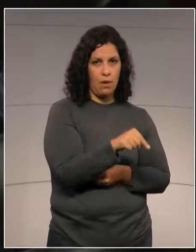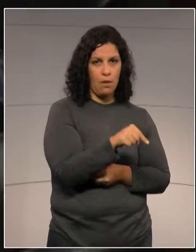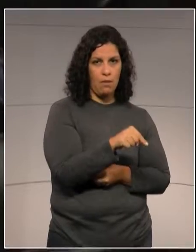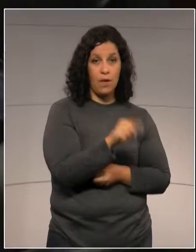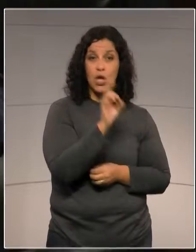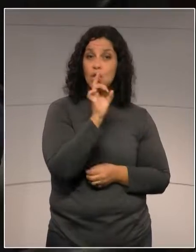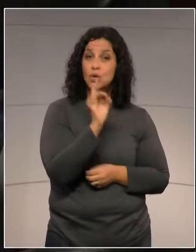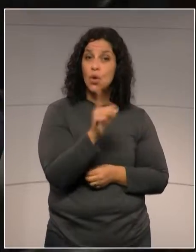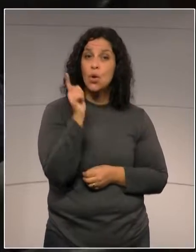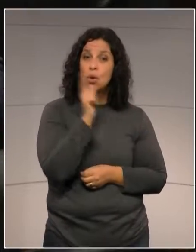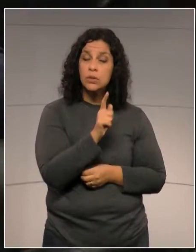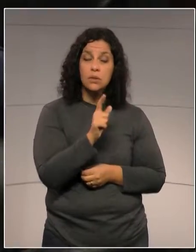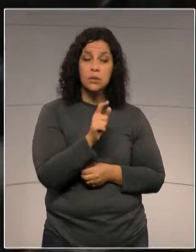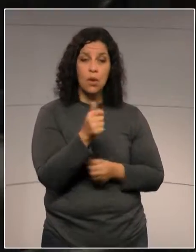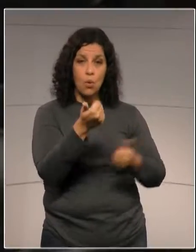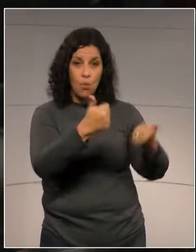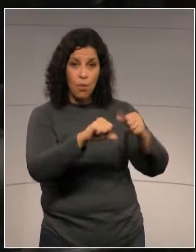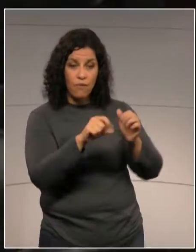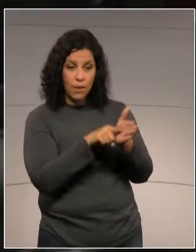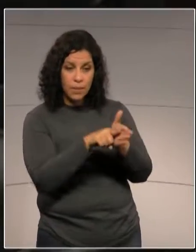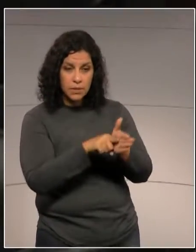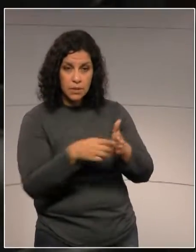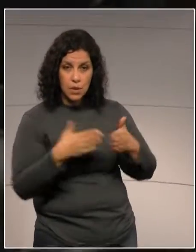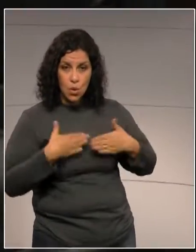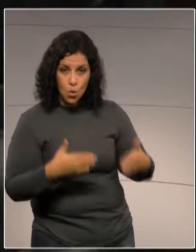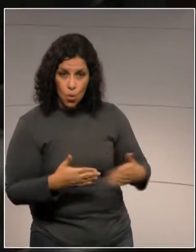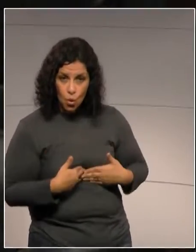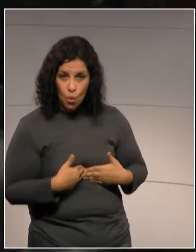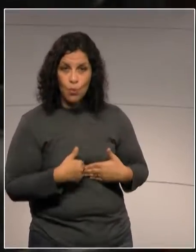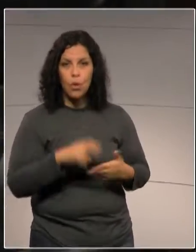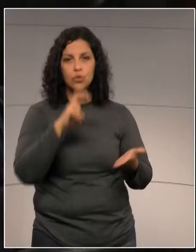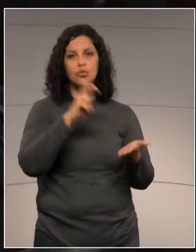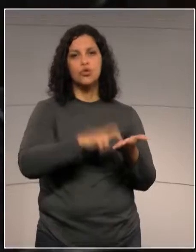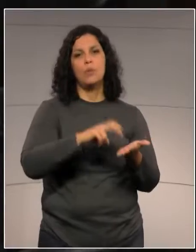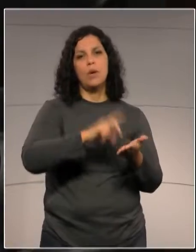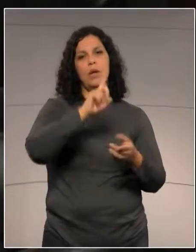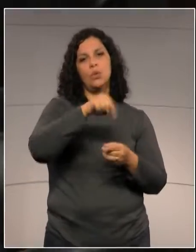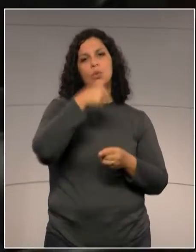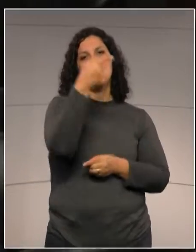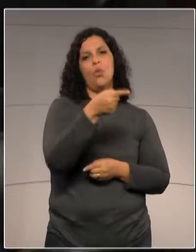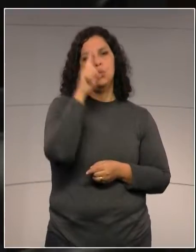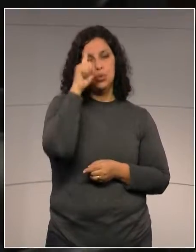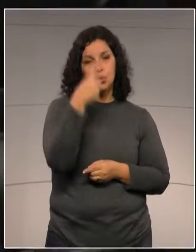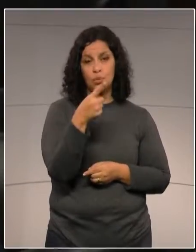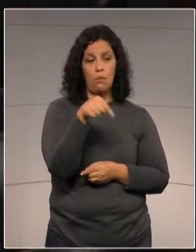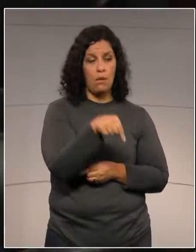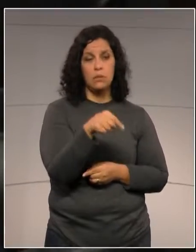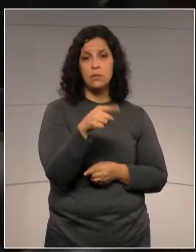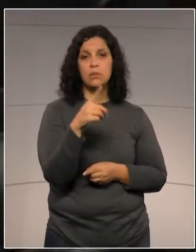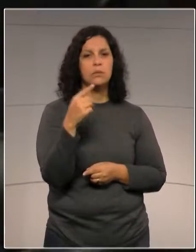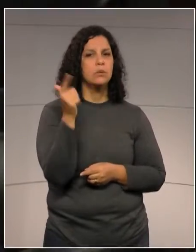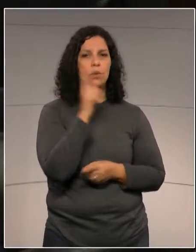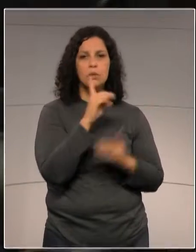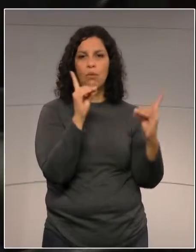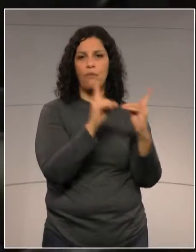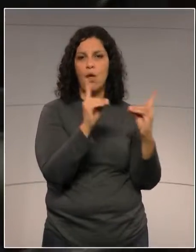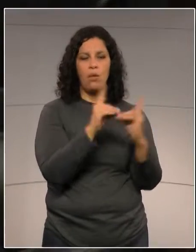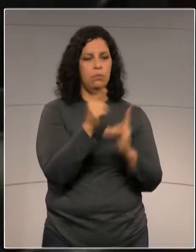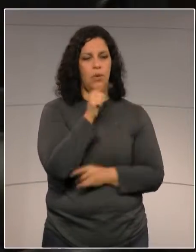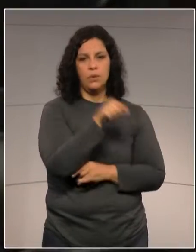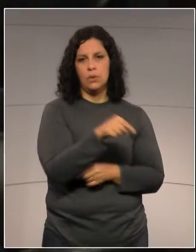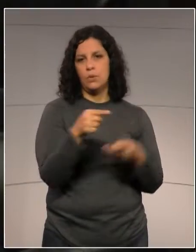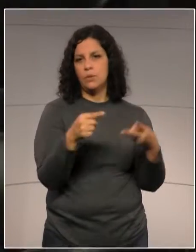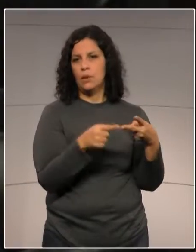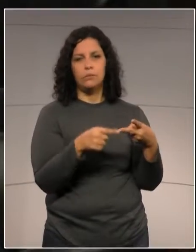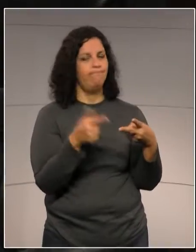só foi feita a autópsia dele no outro dia. Aí a família não pôde velar o segundo filho.